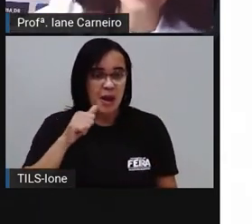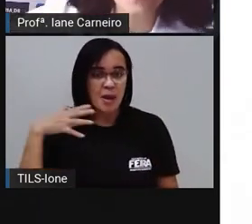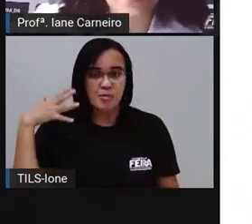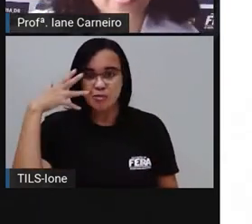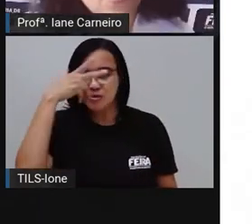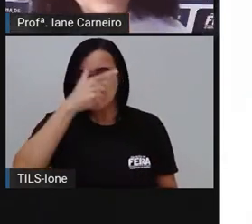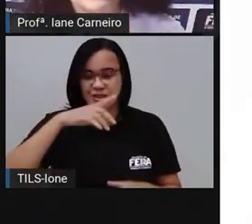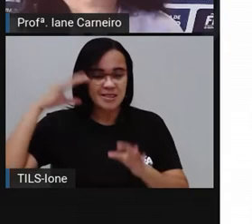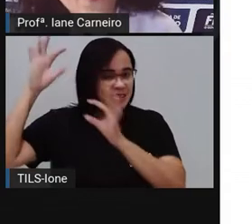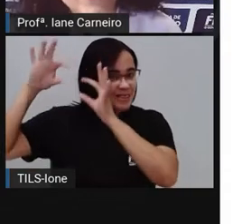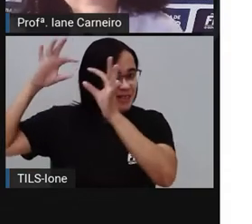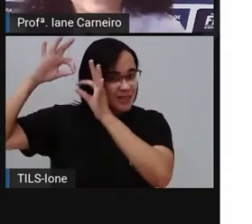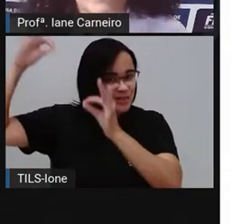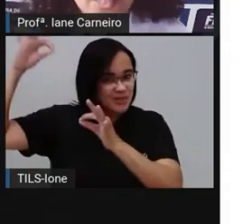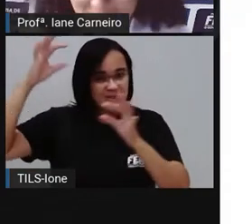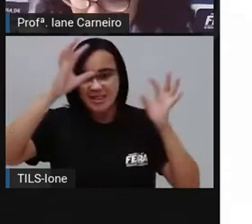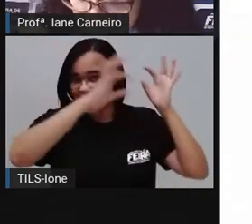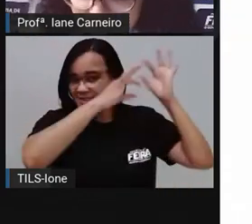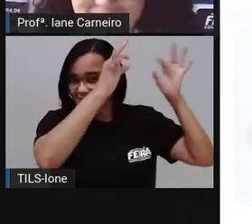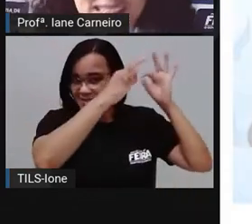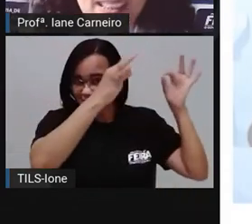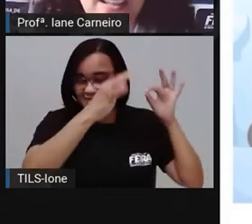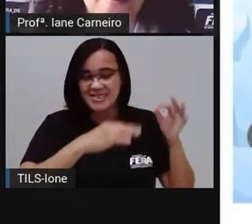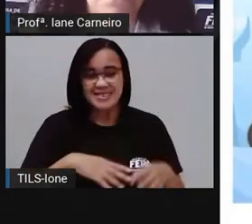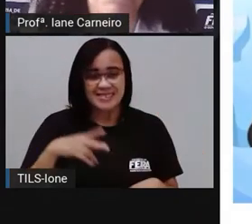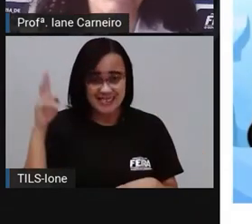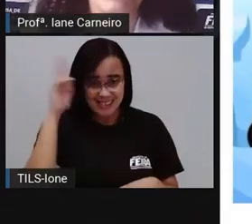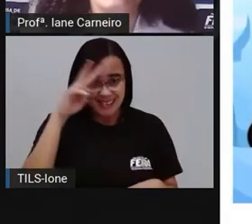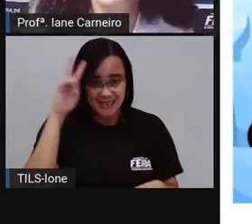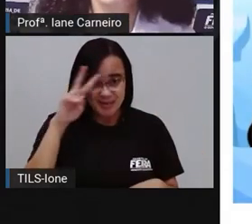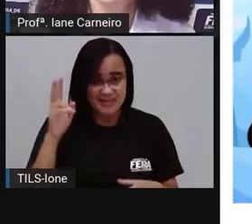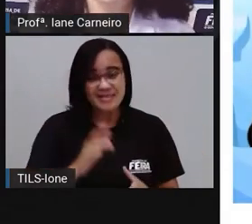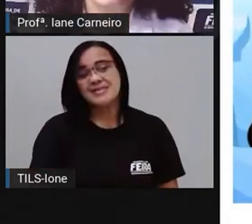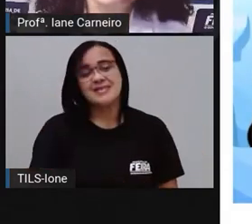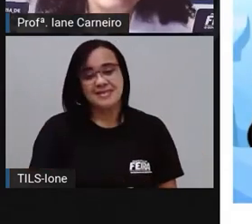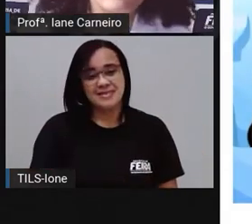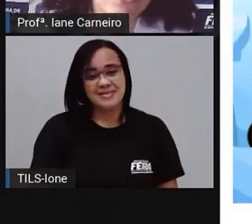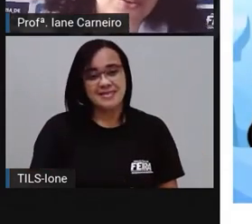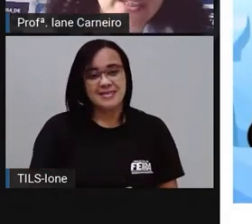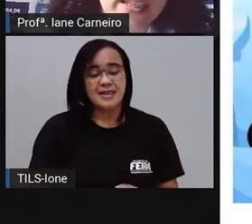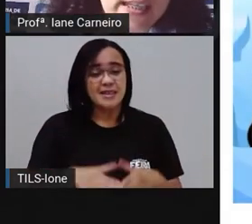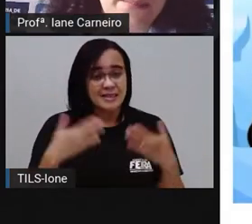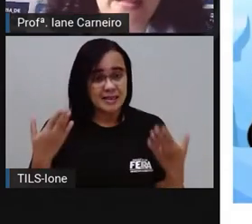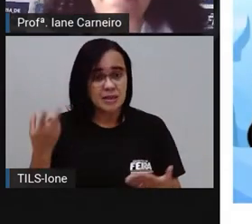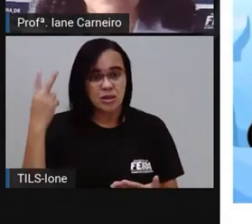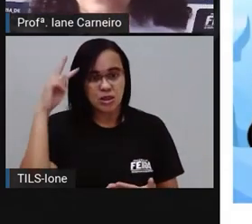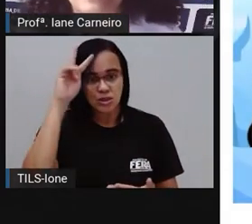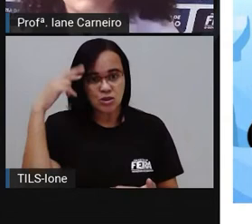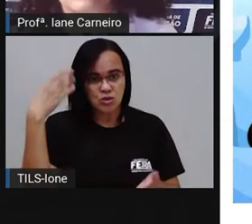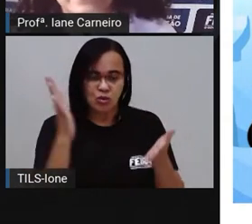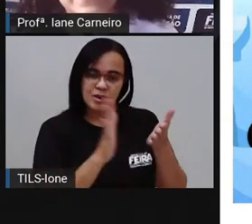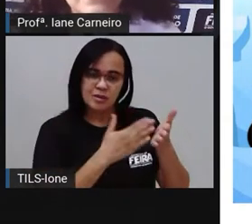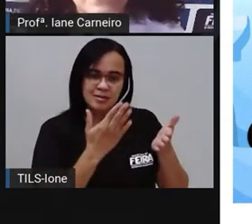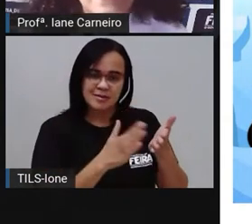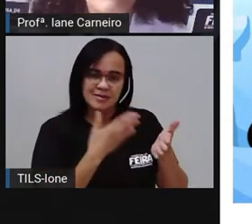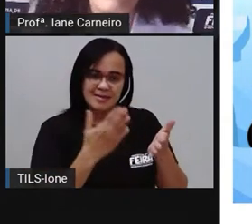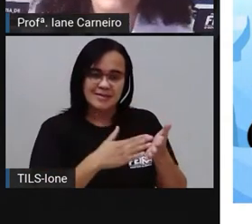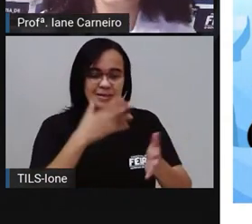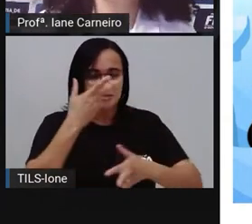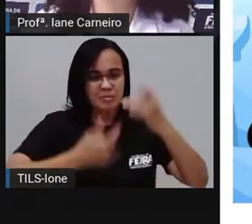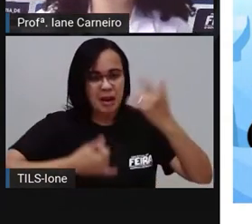Até com os parentes tortos a gente se parece. Então, na história, né? Que a pró acabou de ler,